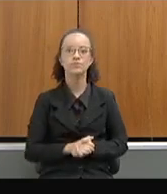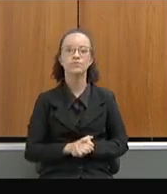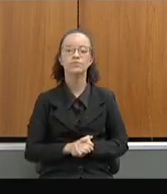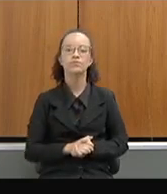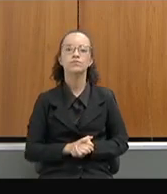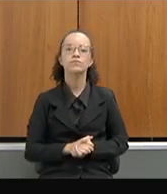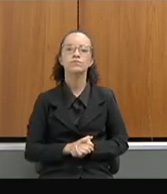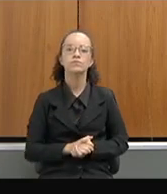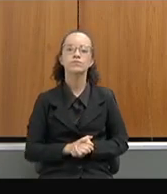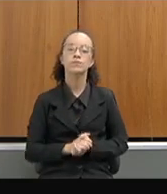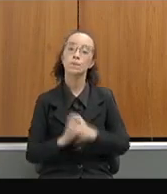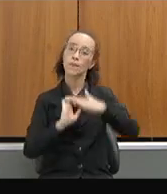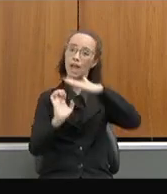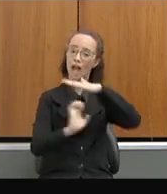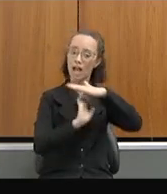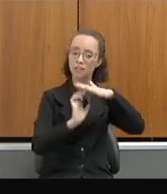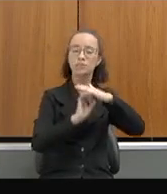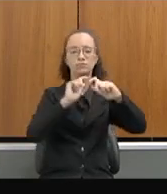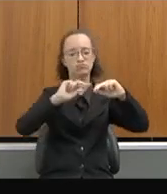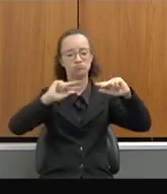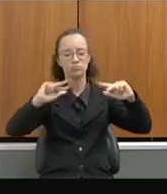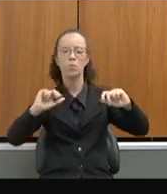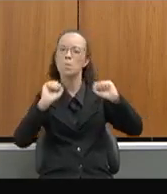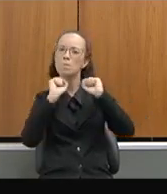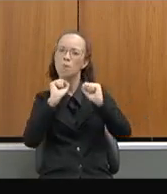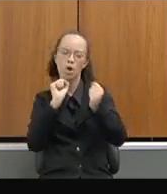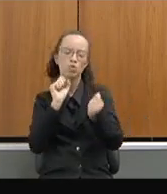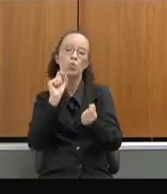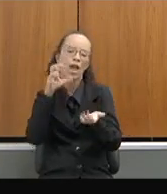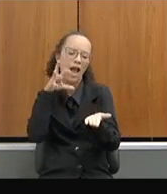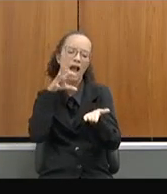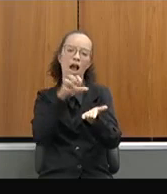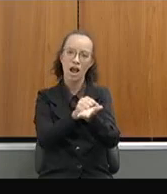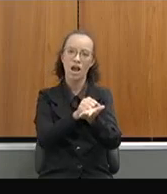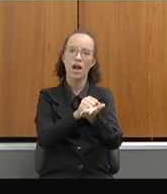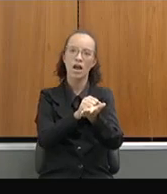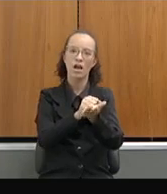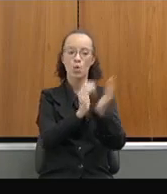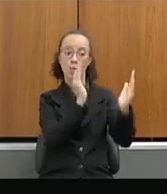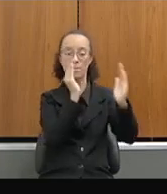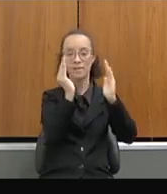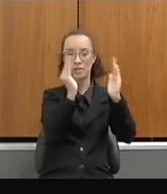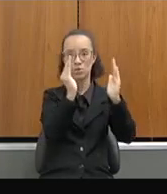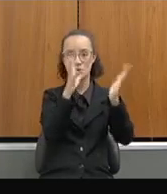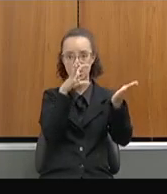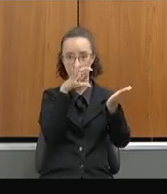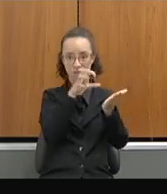que as empresas possam se credenciar, o período de credenciamento já está